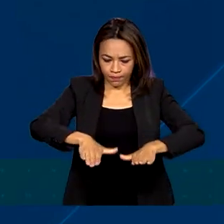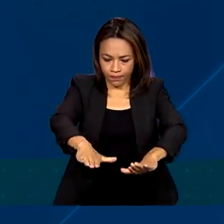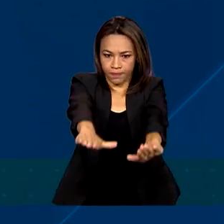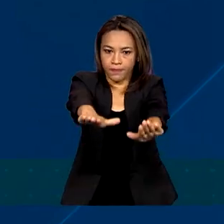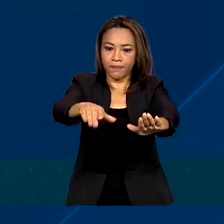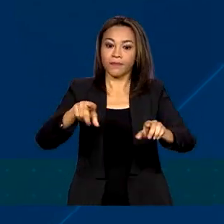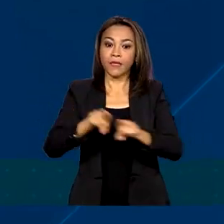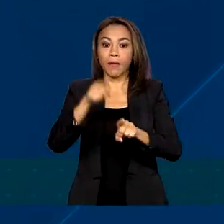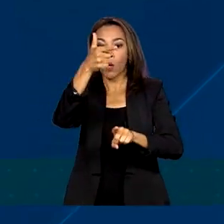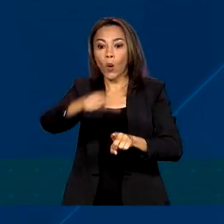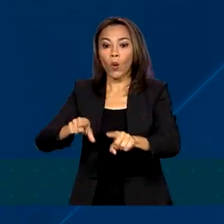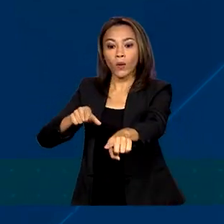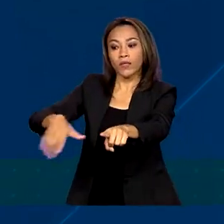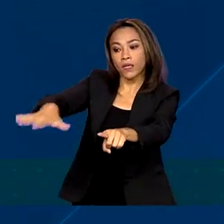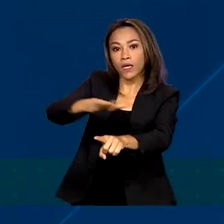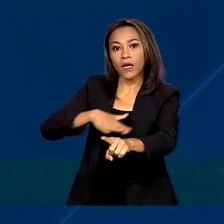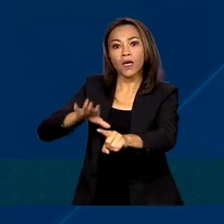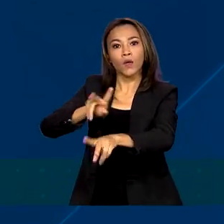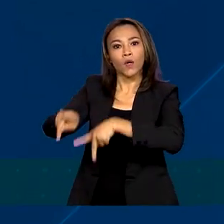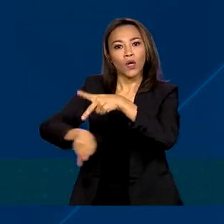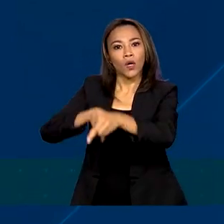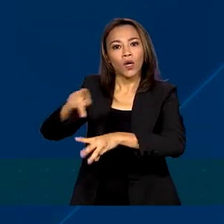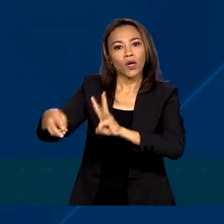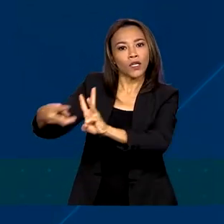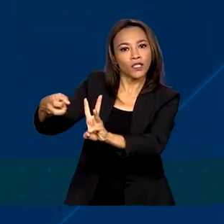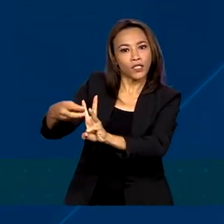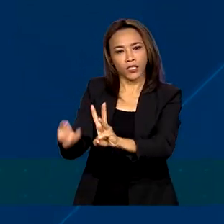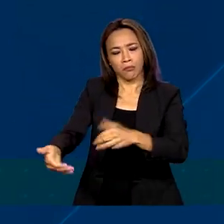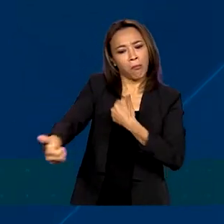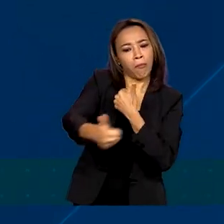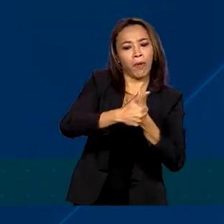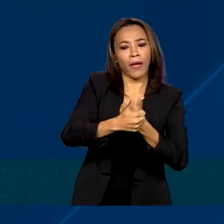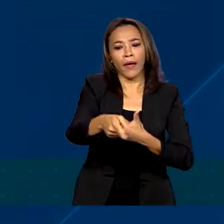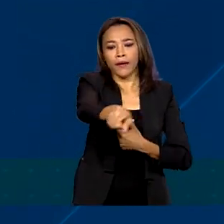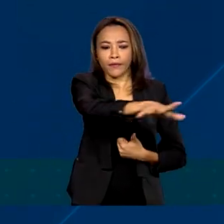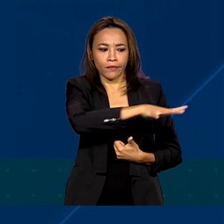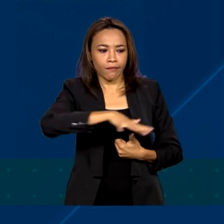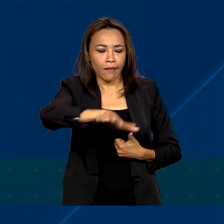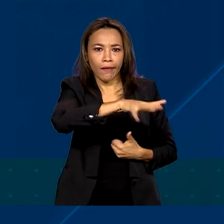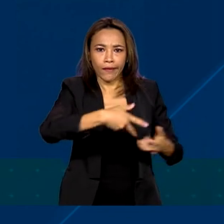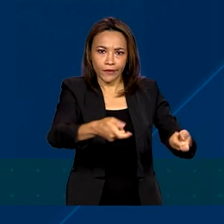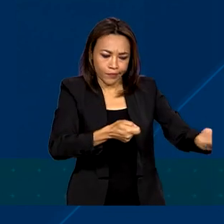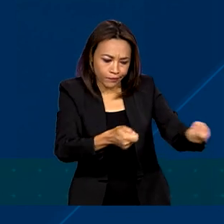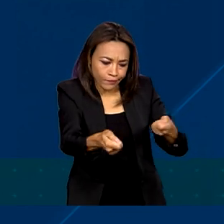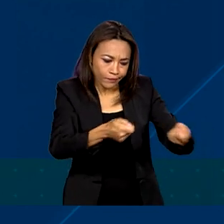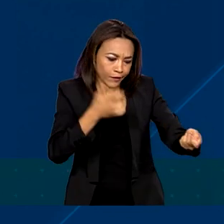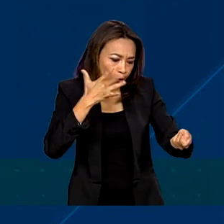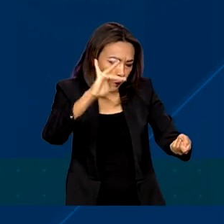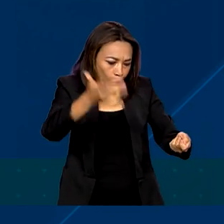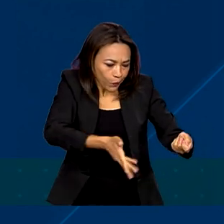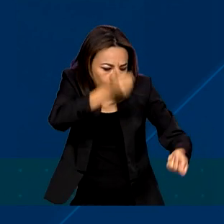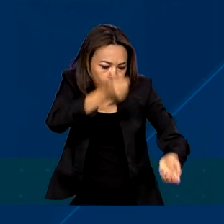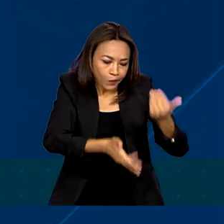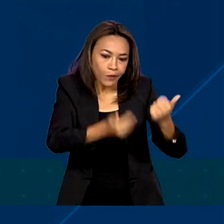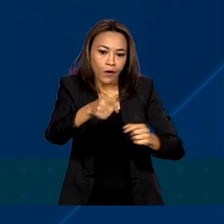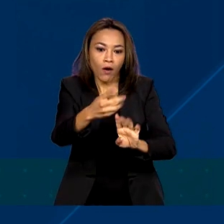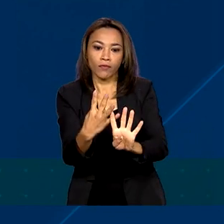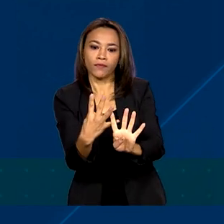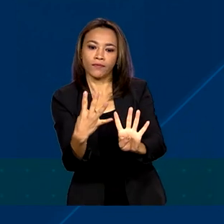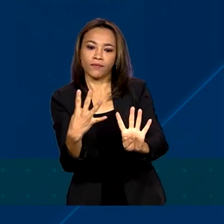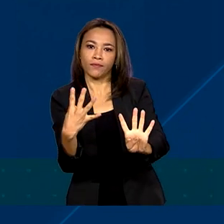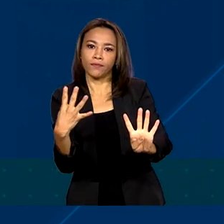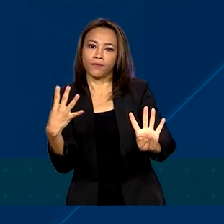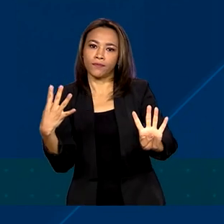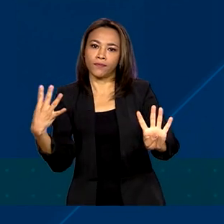imagem, uma aldeia indígena aparece ao lado de um garimpo. Neste outro vídeo inédito, garimpeiros fazem fila para tentar